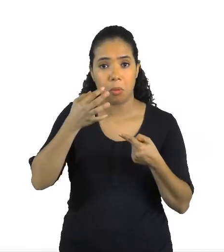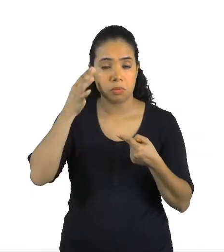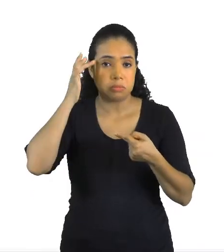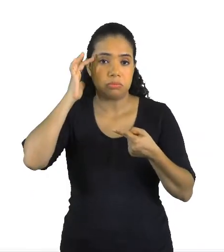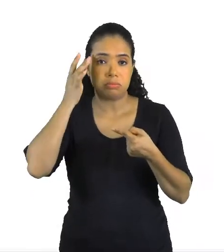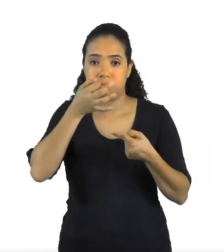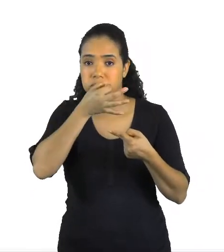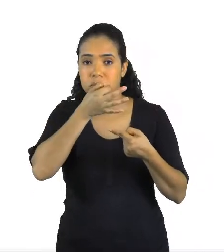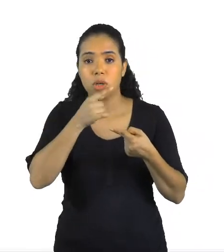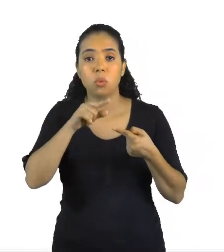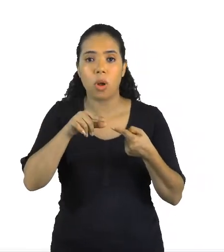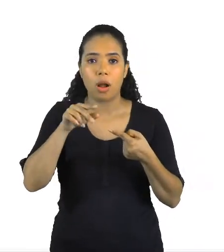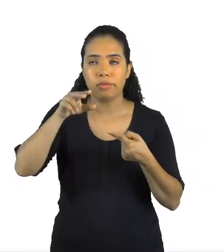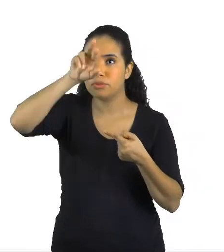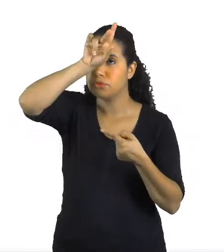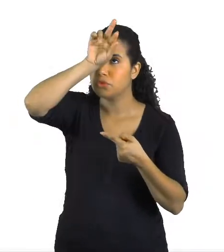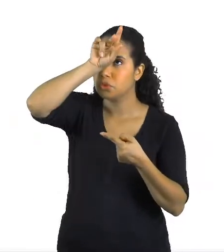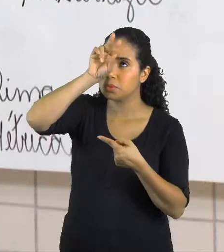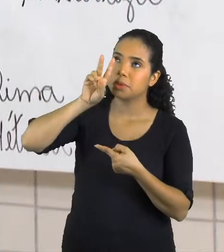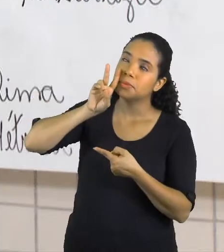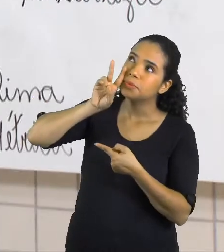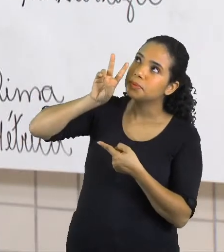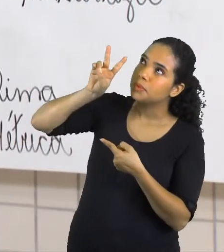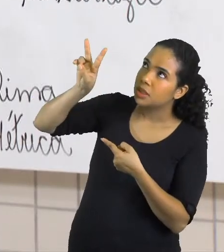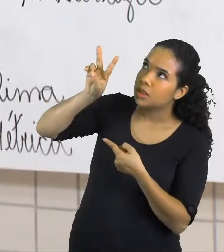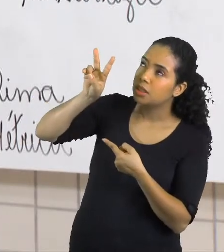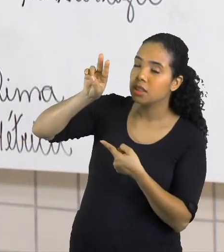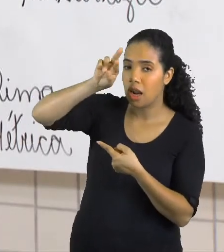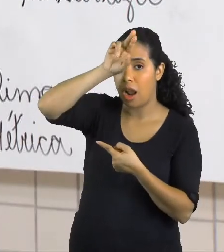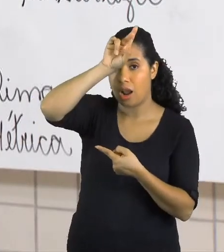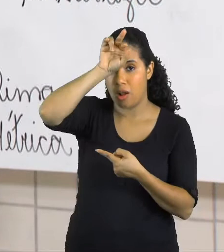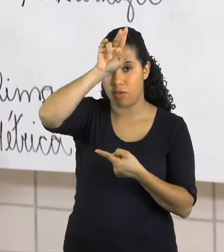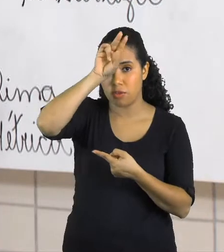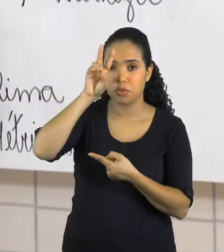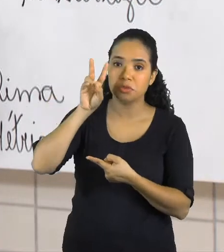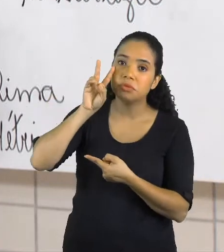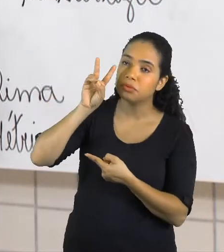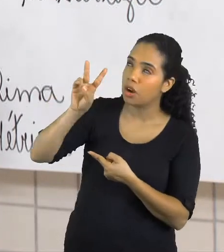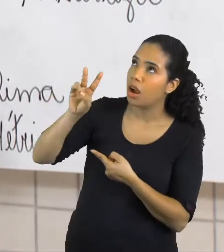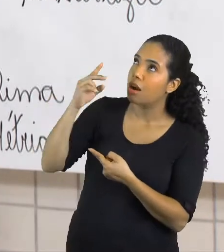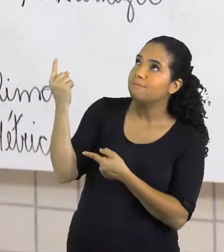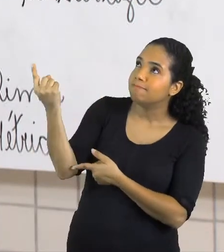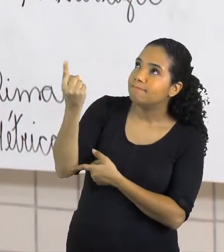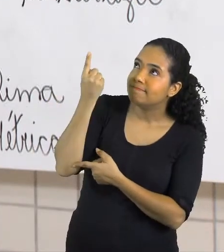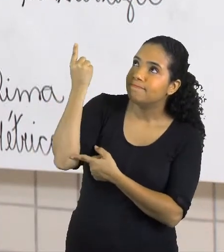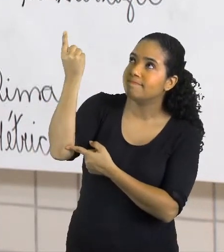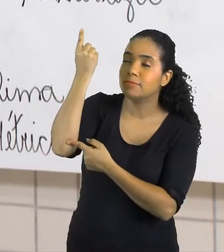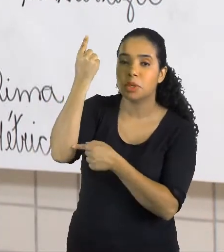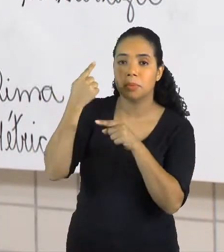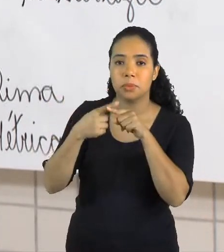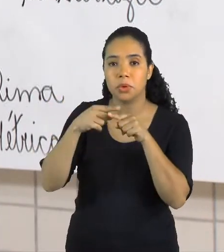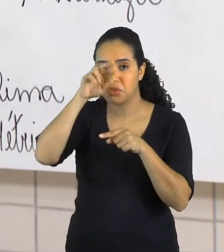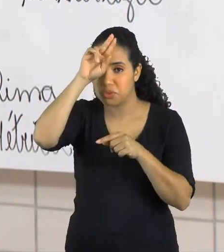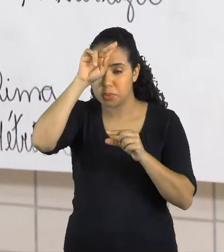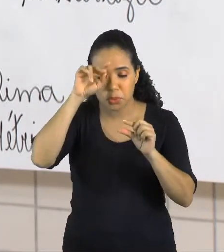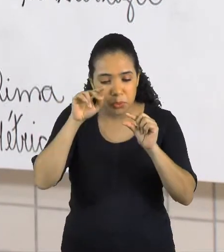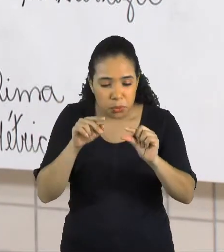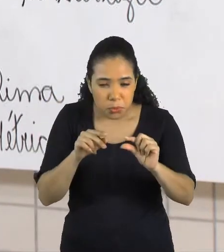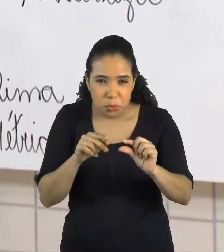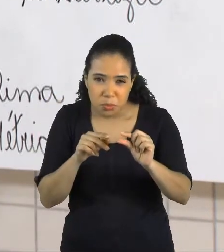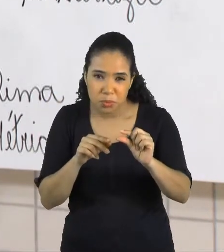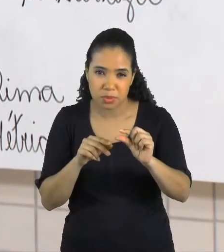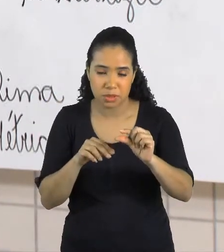tem do menino? Já falamos. A formiga, ela vê o menino grande, porque ela é pequenininha, fica lá na terra.